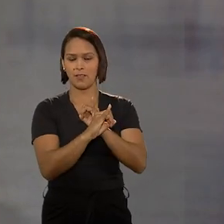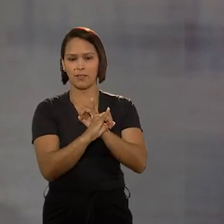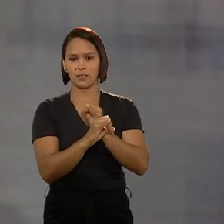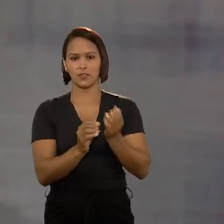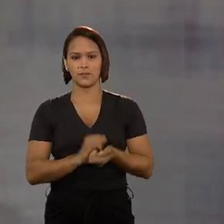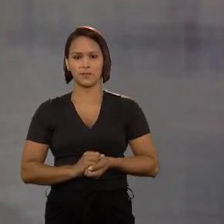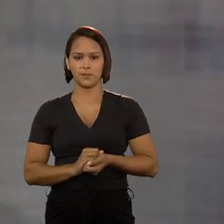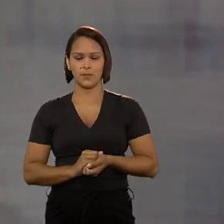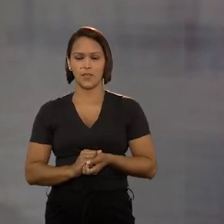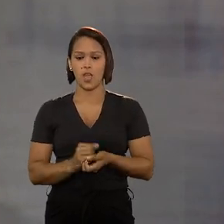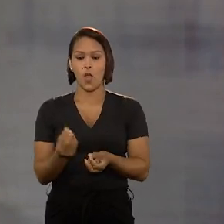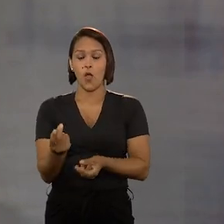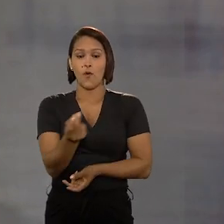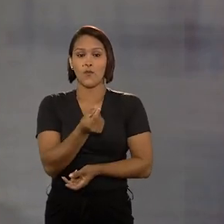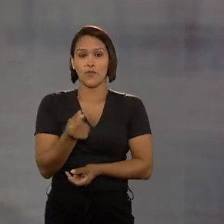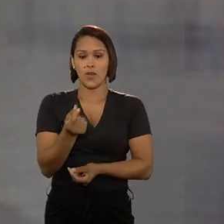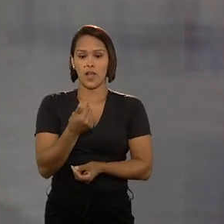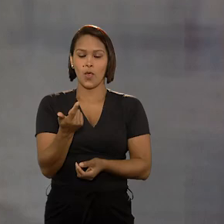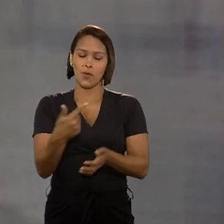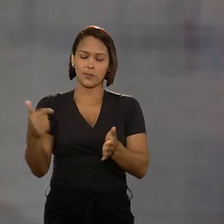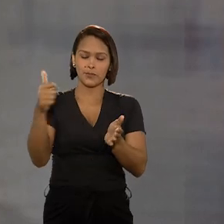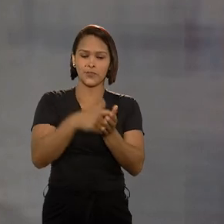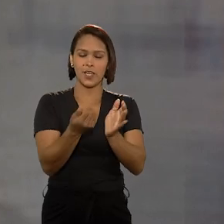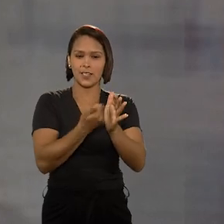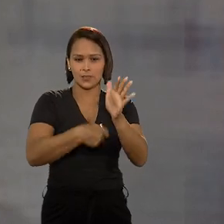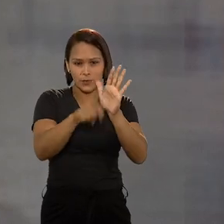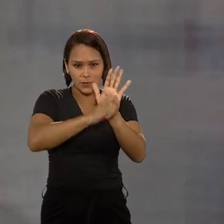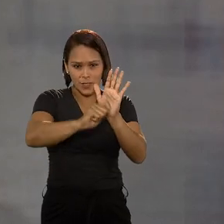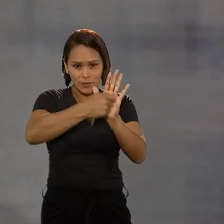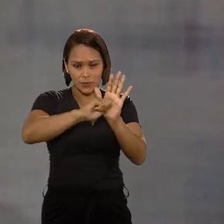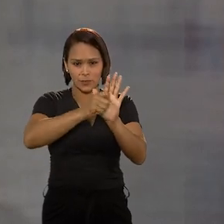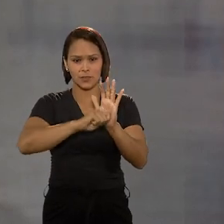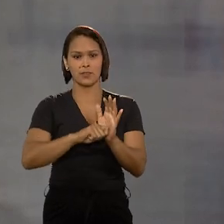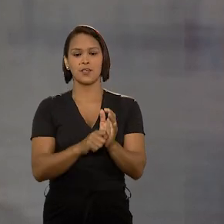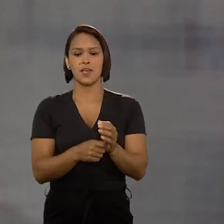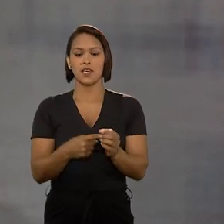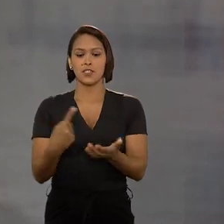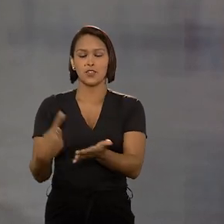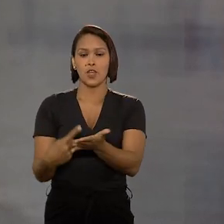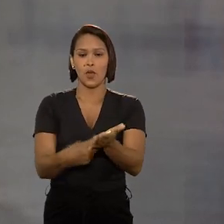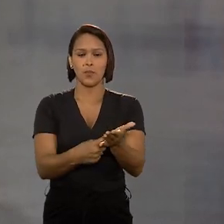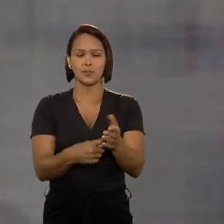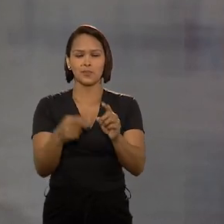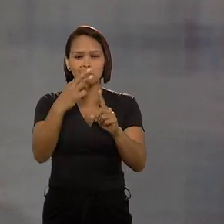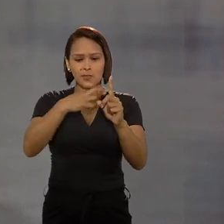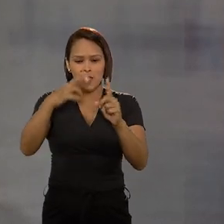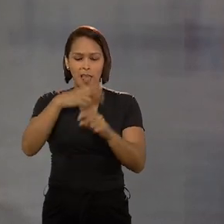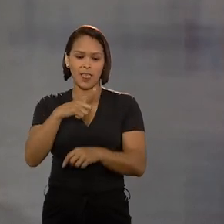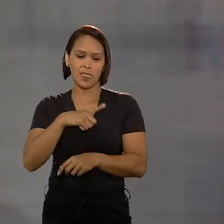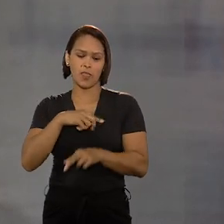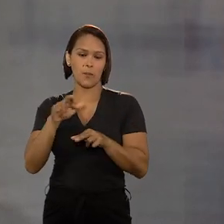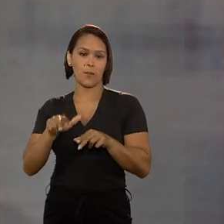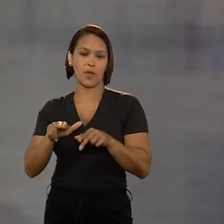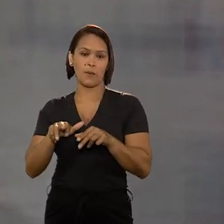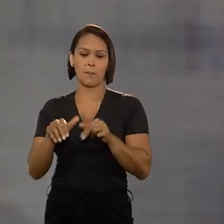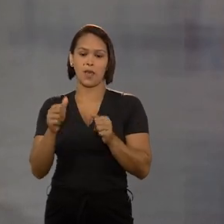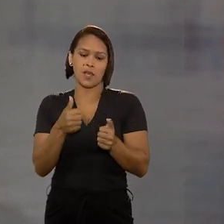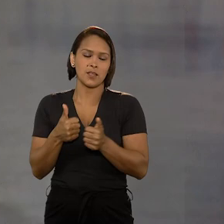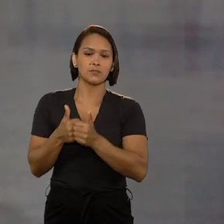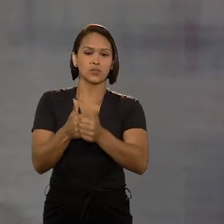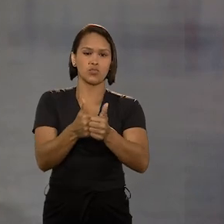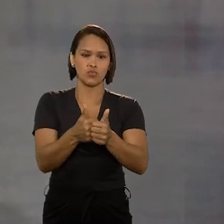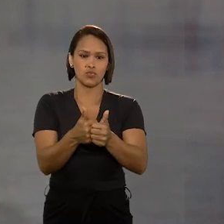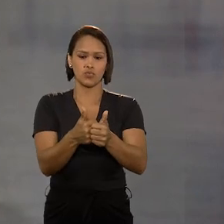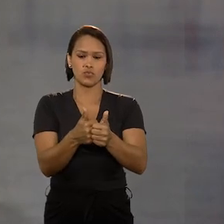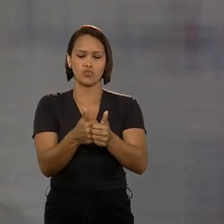espécie de moeda digital. O valor viria do tráfico de drogas. De acordo com as investigações, ela tem um irmão que faz parte de